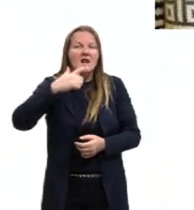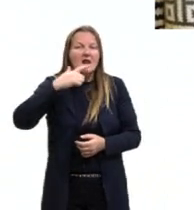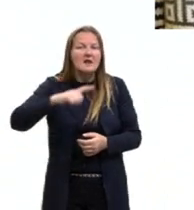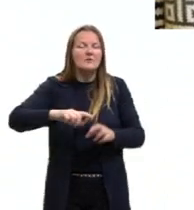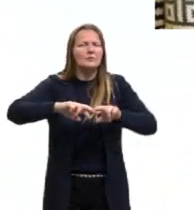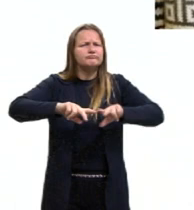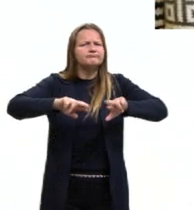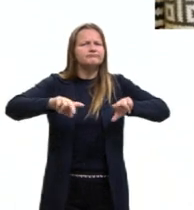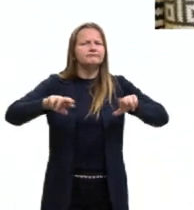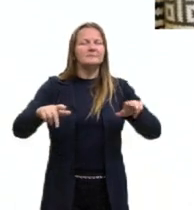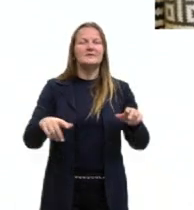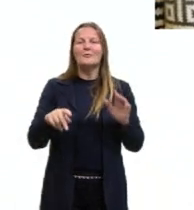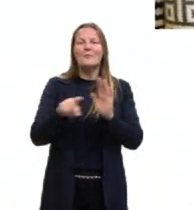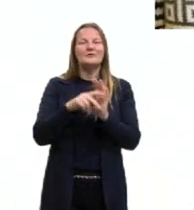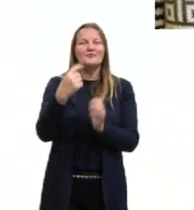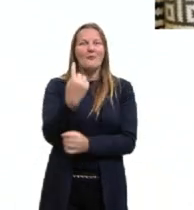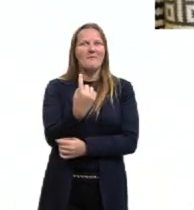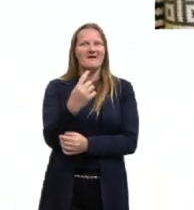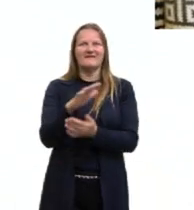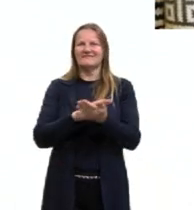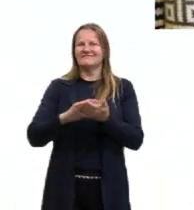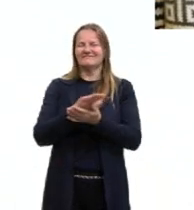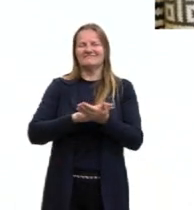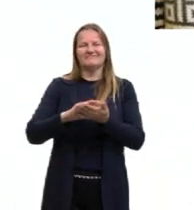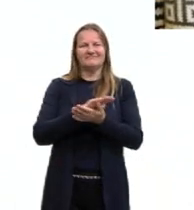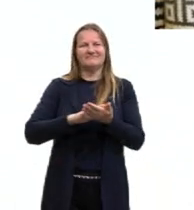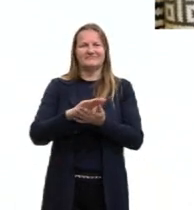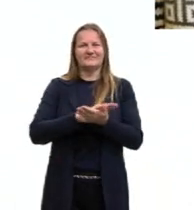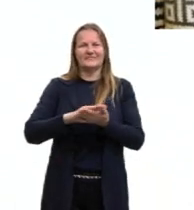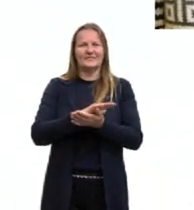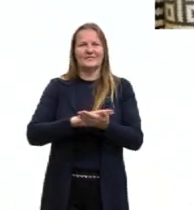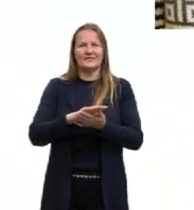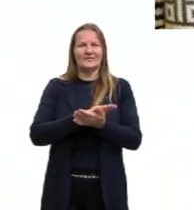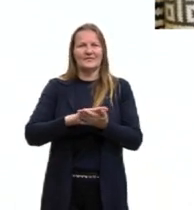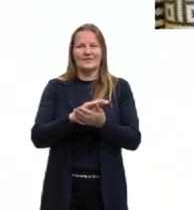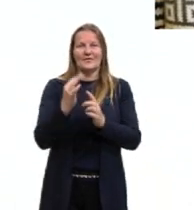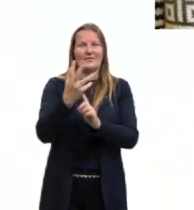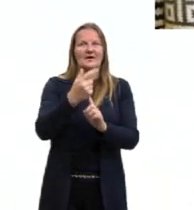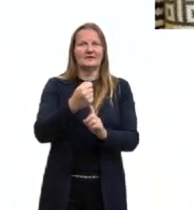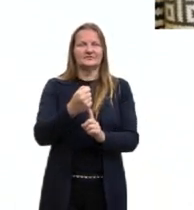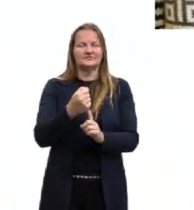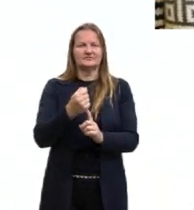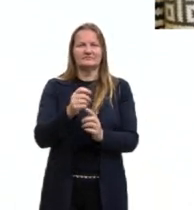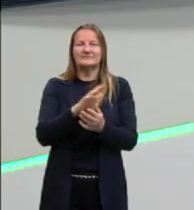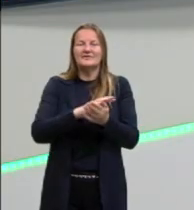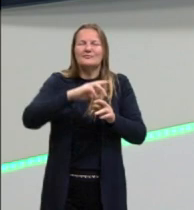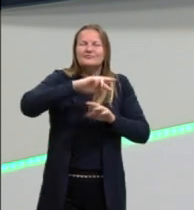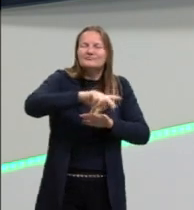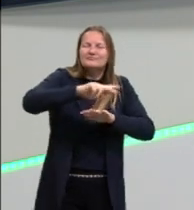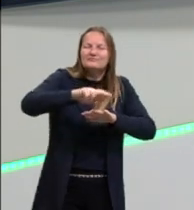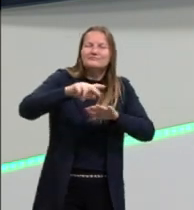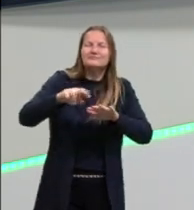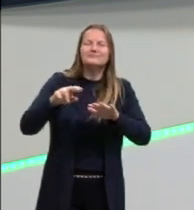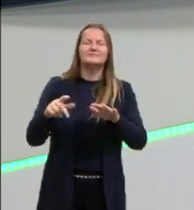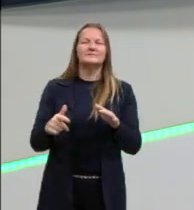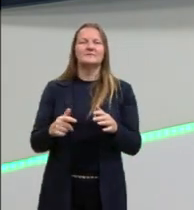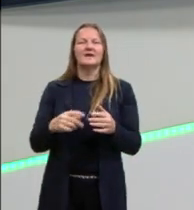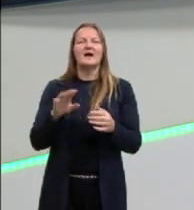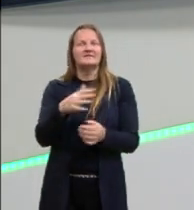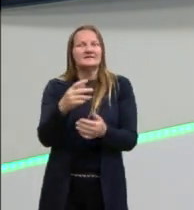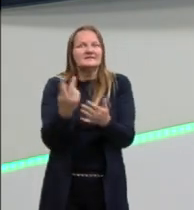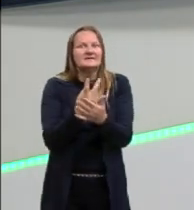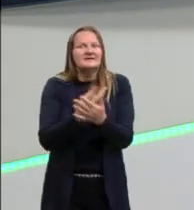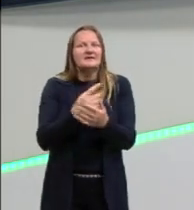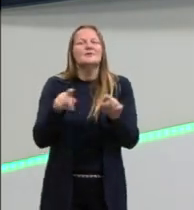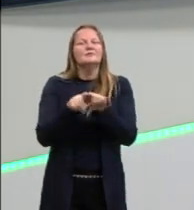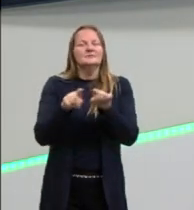motivo, pessoal, não dá para nós falar que existe uma arte indígena. E esse mesmo erro, às vezes, a